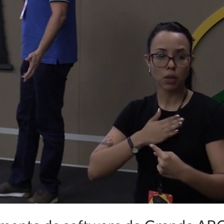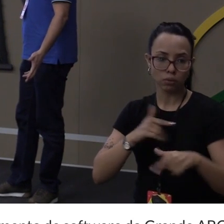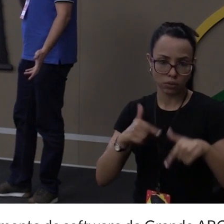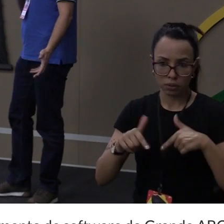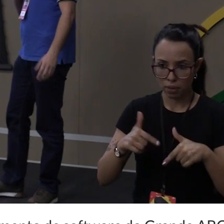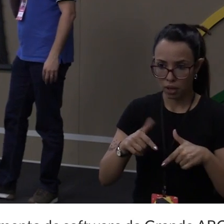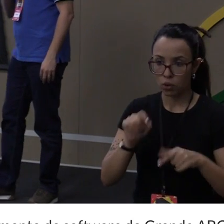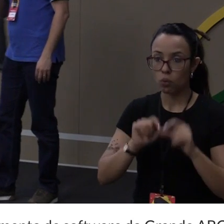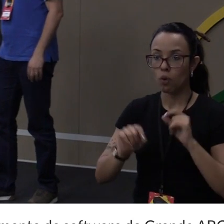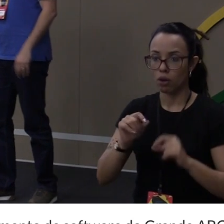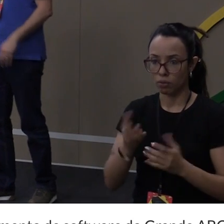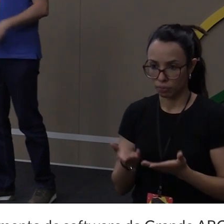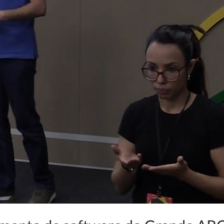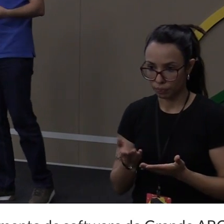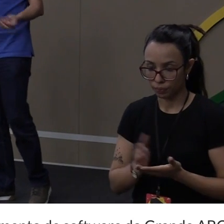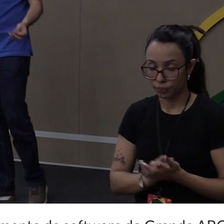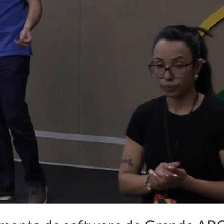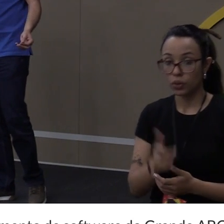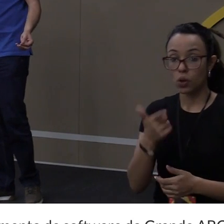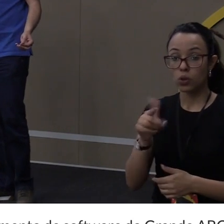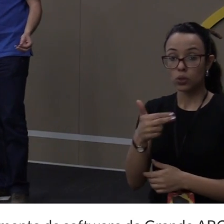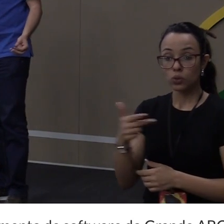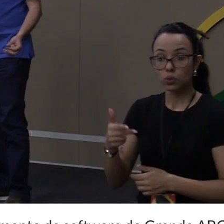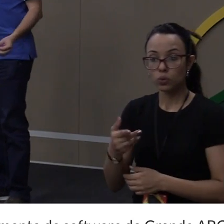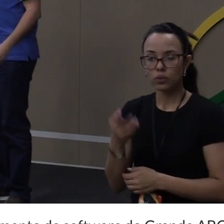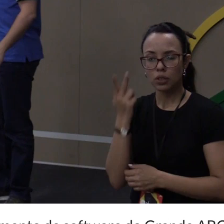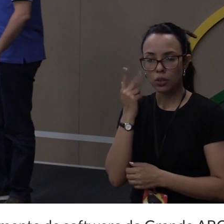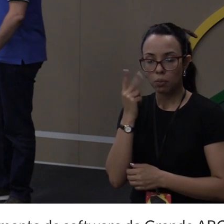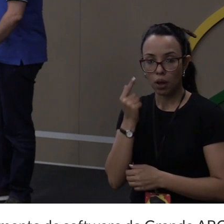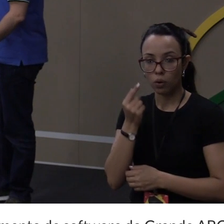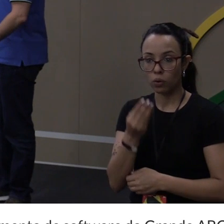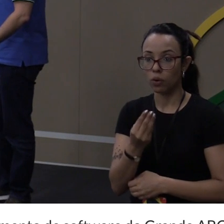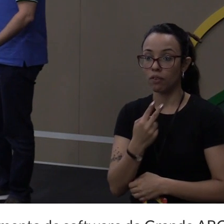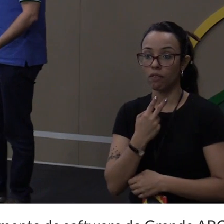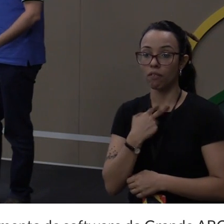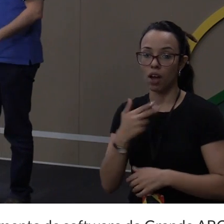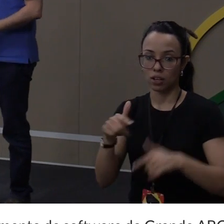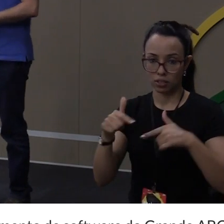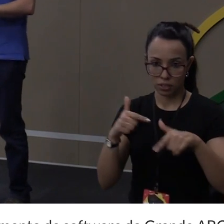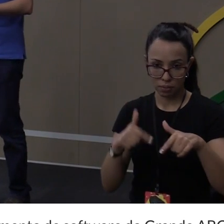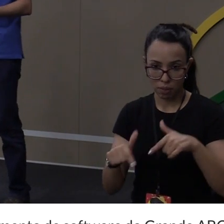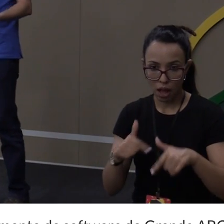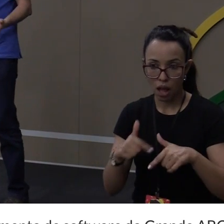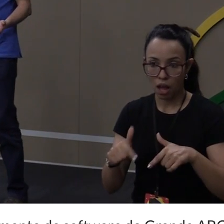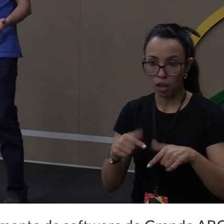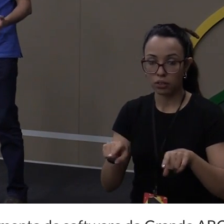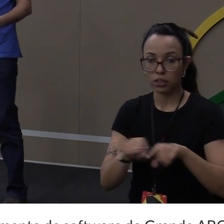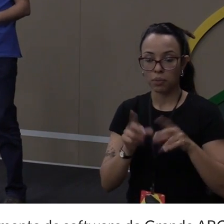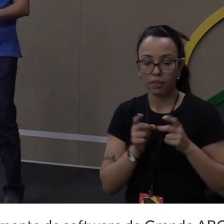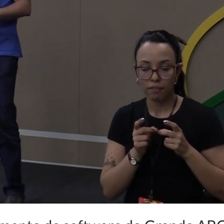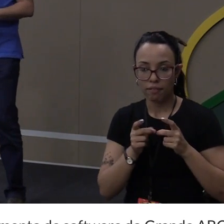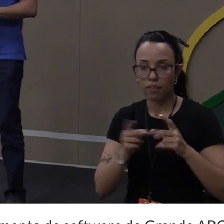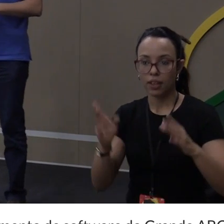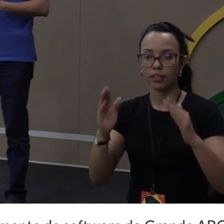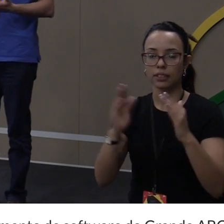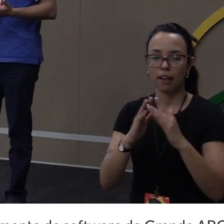Outras coisas que são muito comuns. Ofertas de emprego, imóveis, bens de consumo,